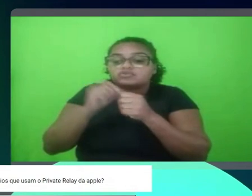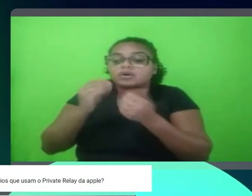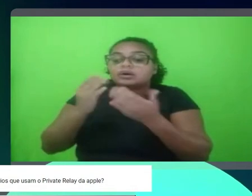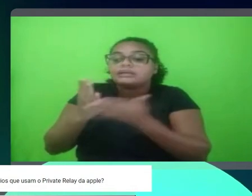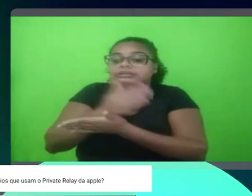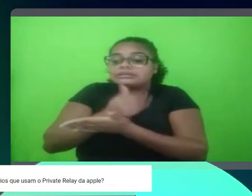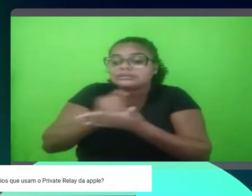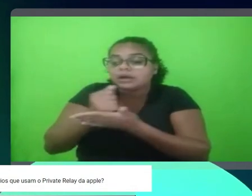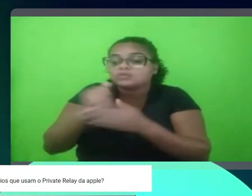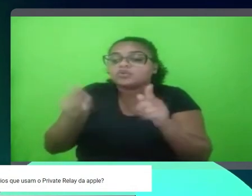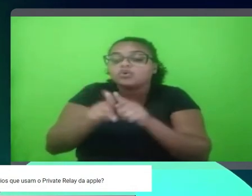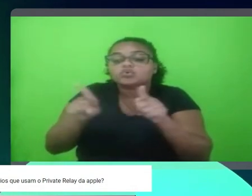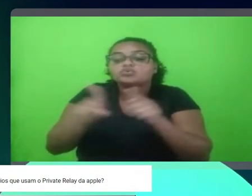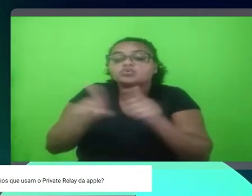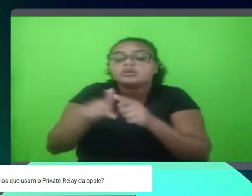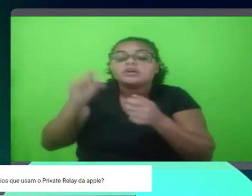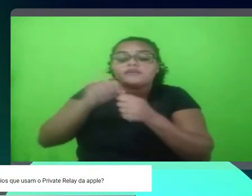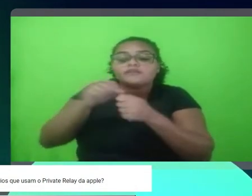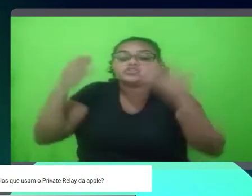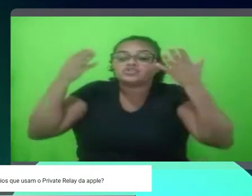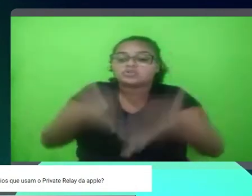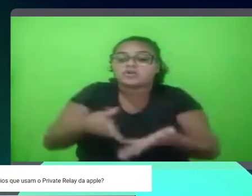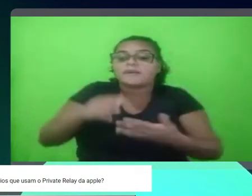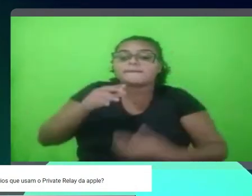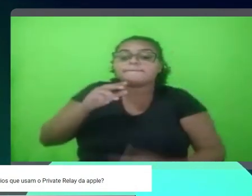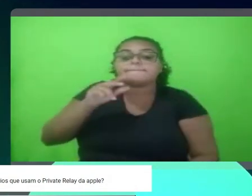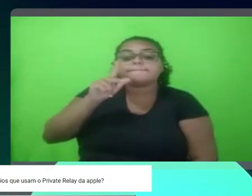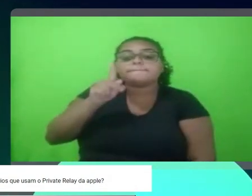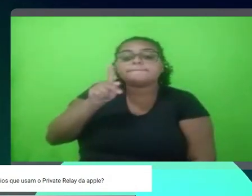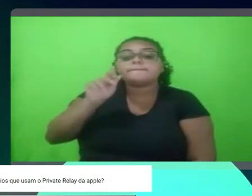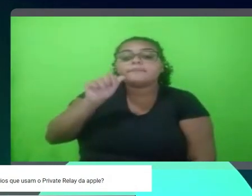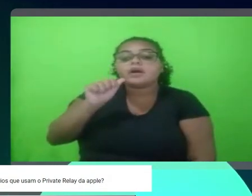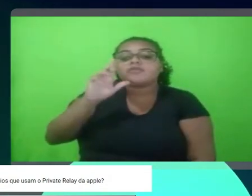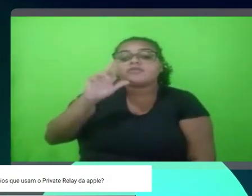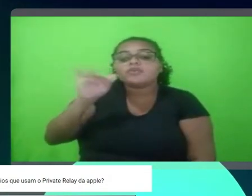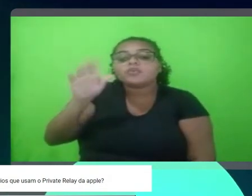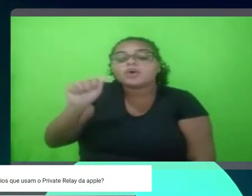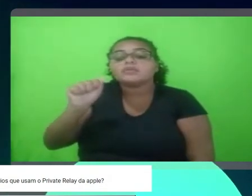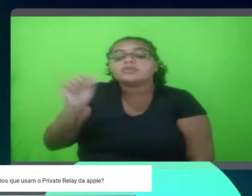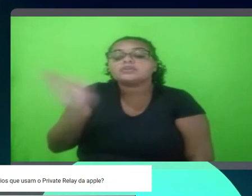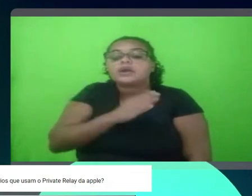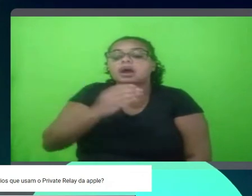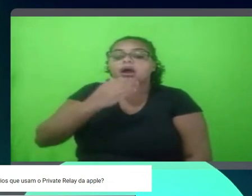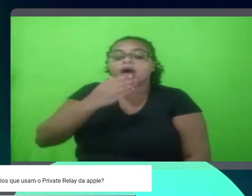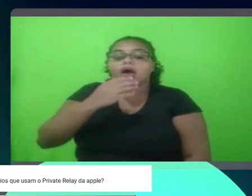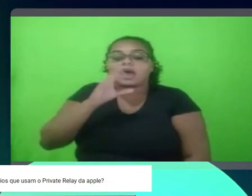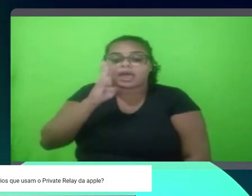dados com os usuários que chegam no private, usam o private relay da Apple?